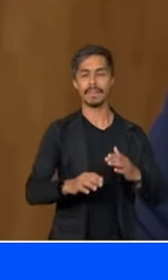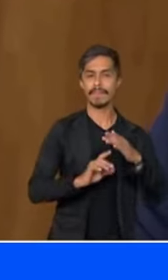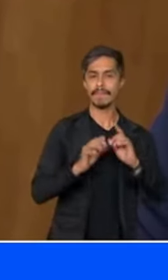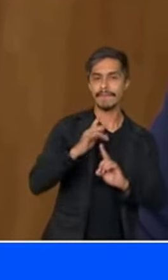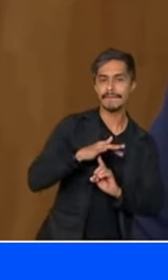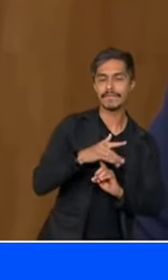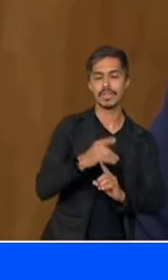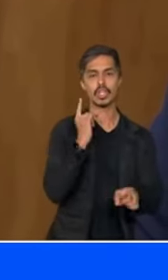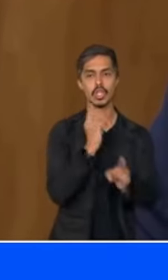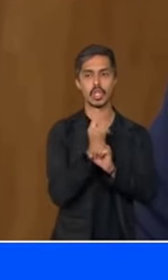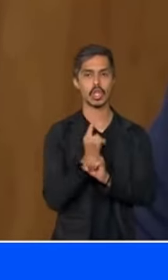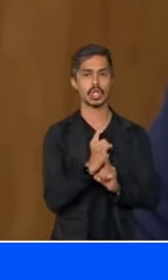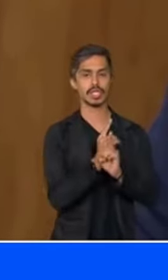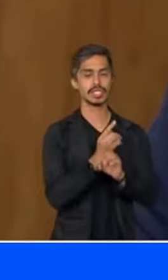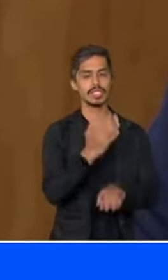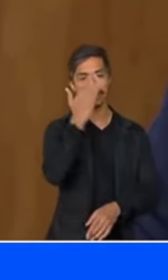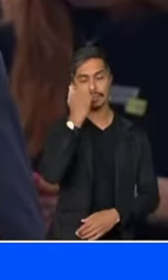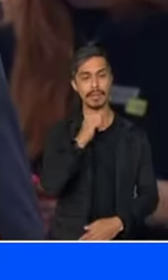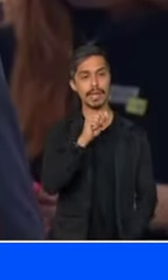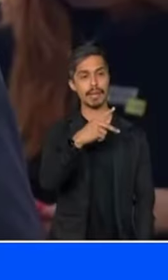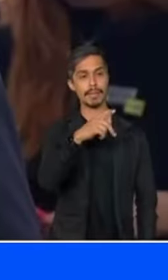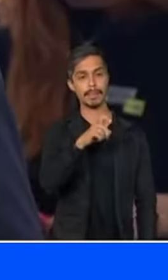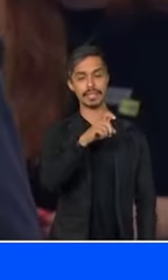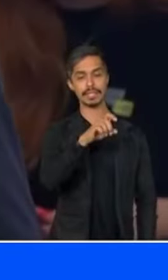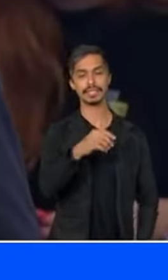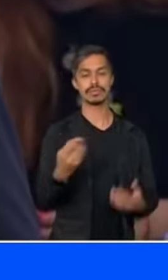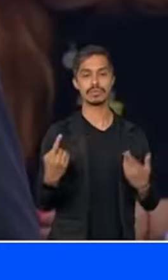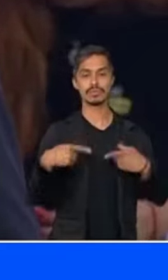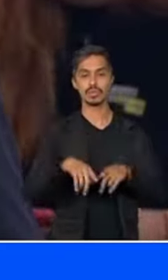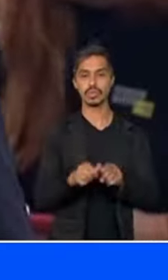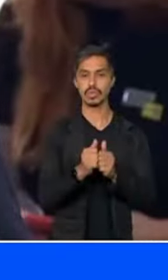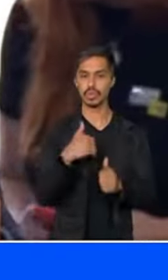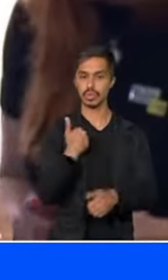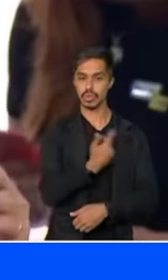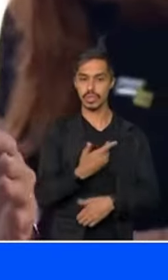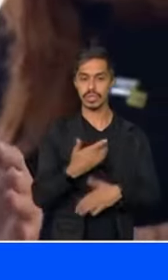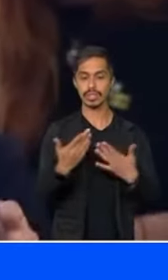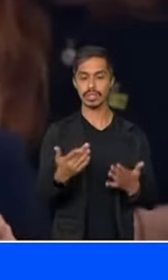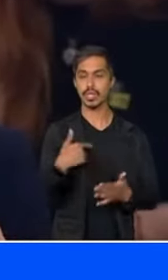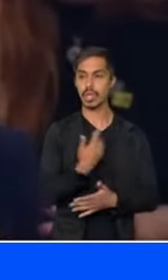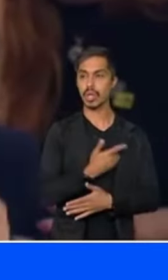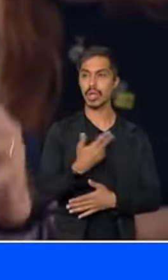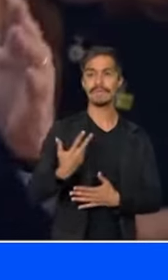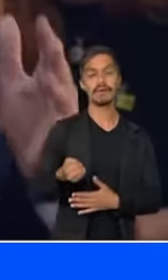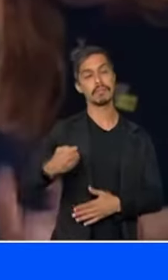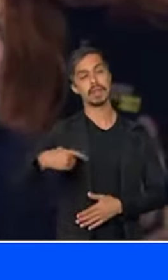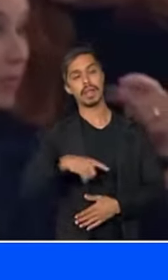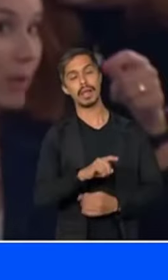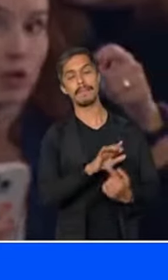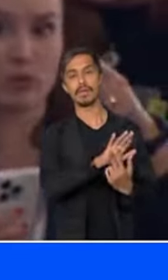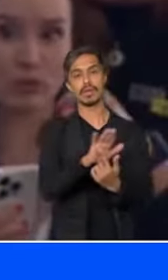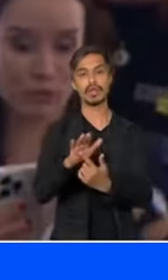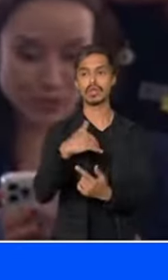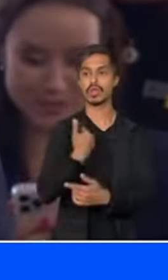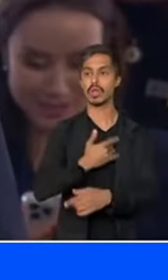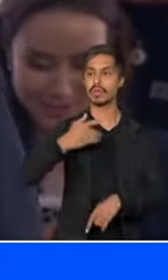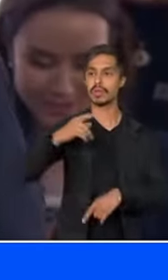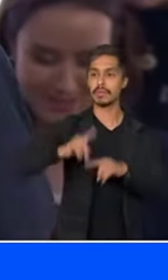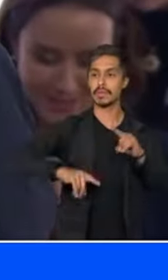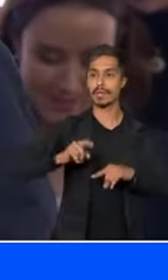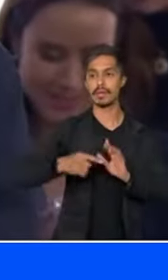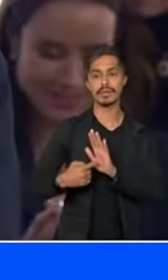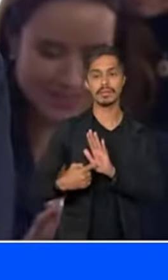encontros E saber que a Apex está do nosso lado E aí nós vamos lá e mostrar os nossos produtos